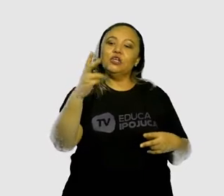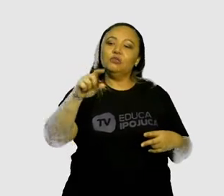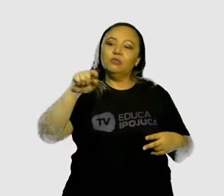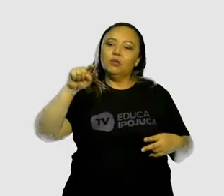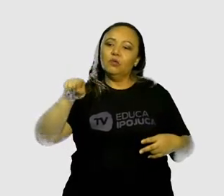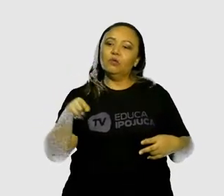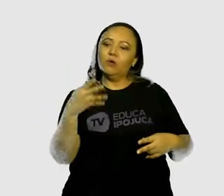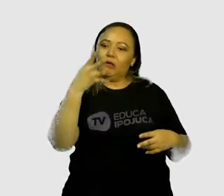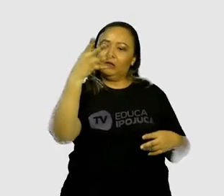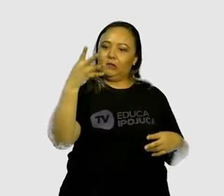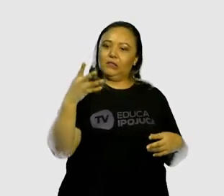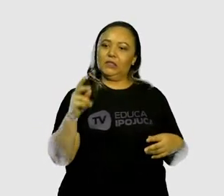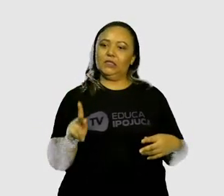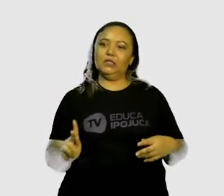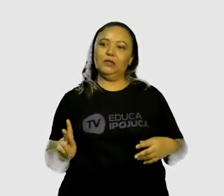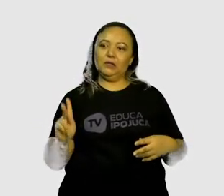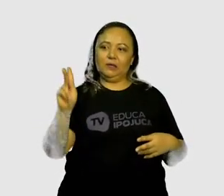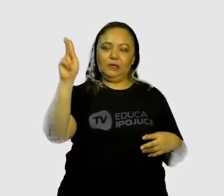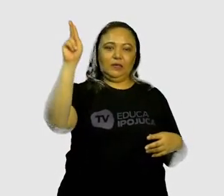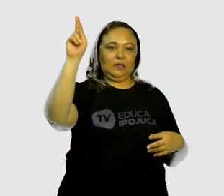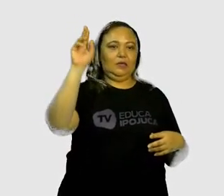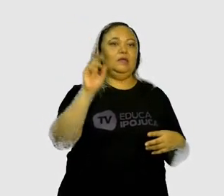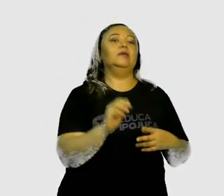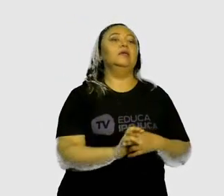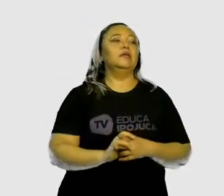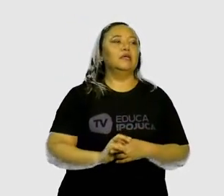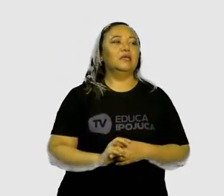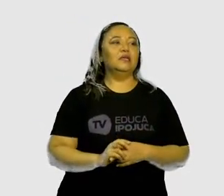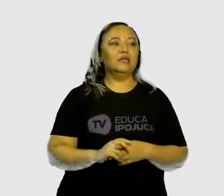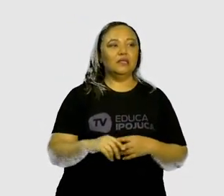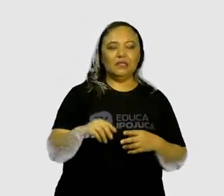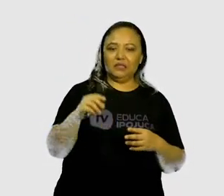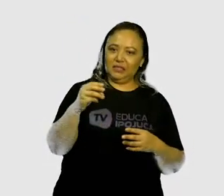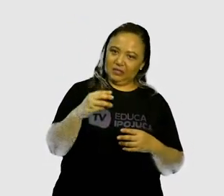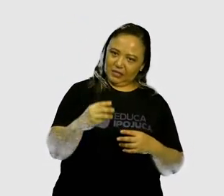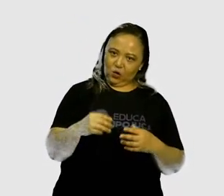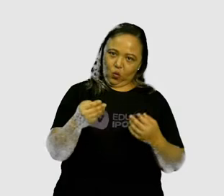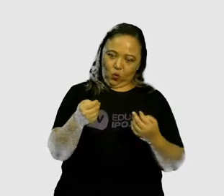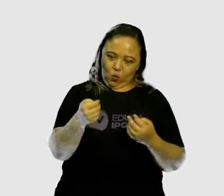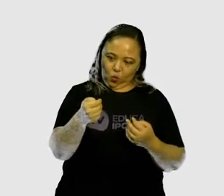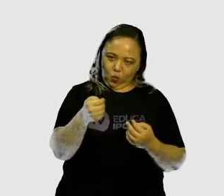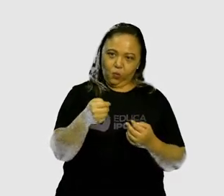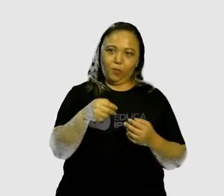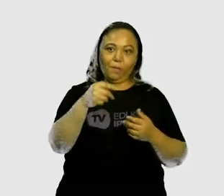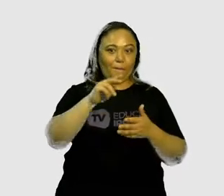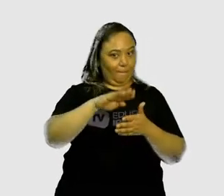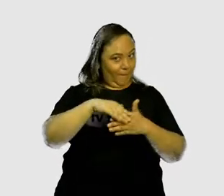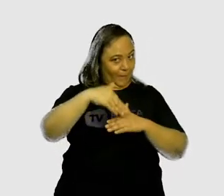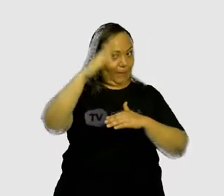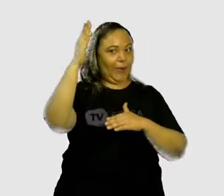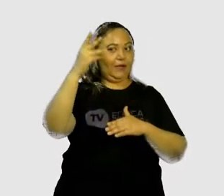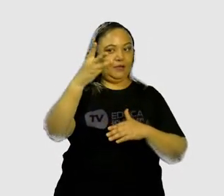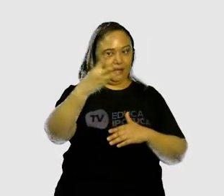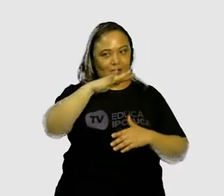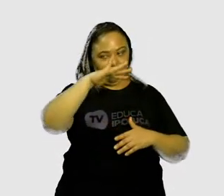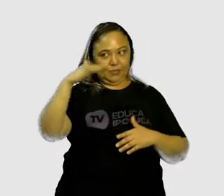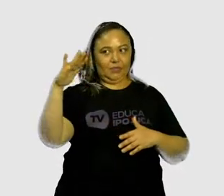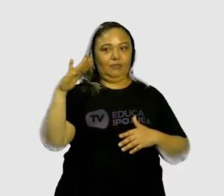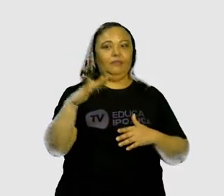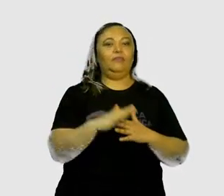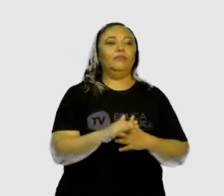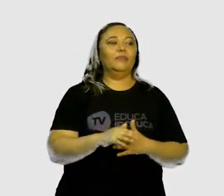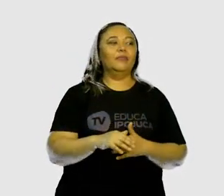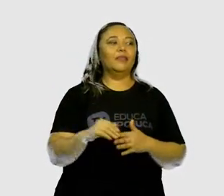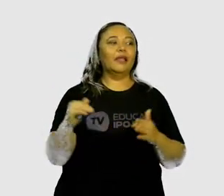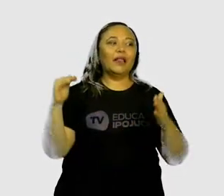quilogramas durante o inverno. Pois é. Cerca de 3 toneladas e meia. E por